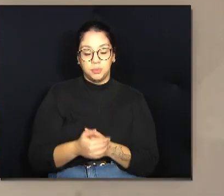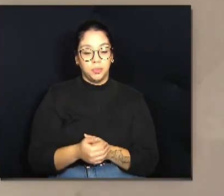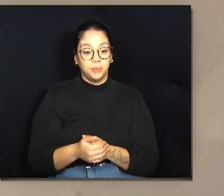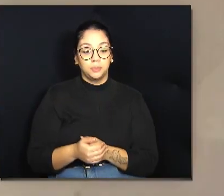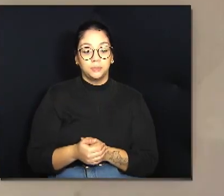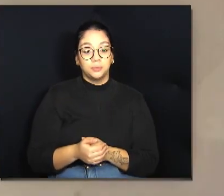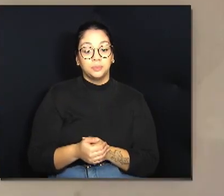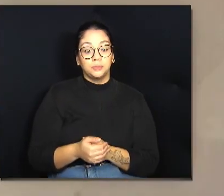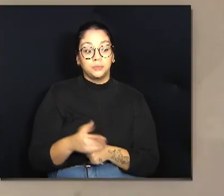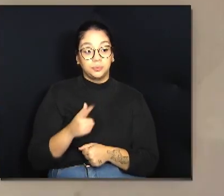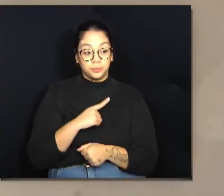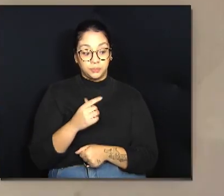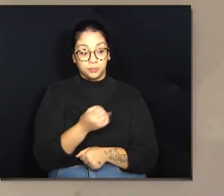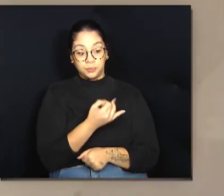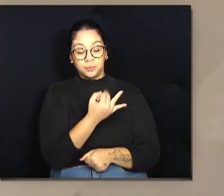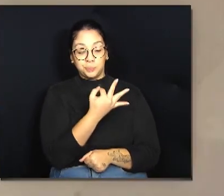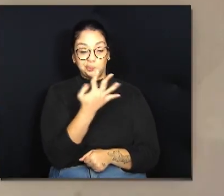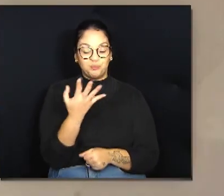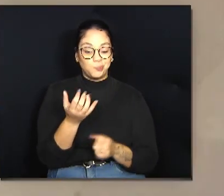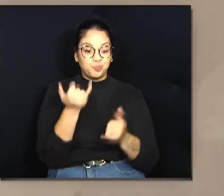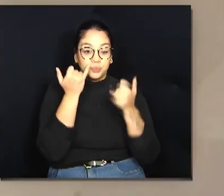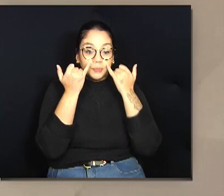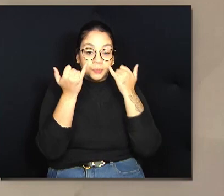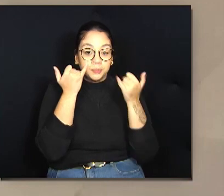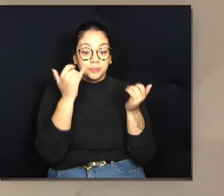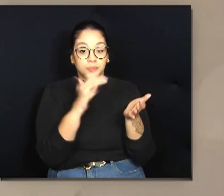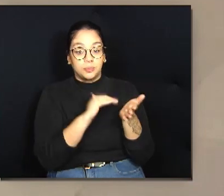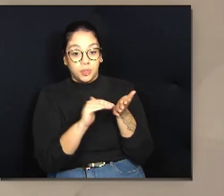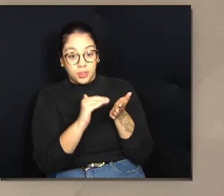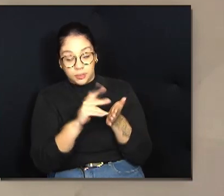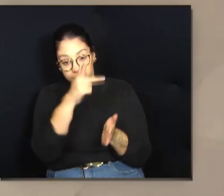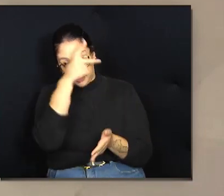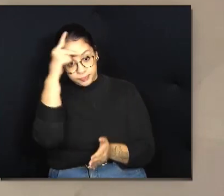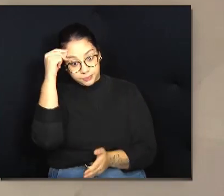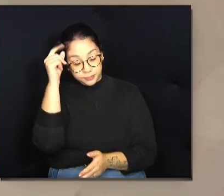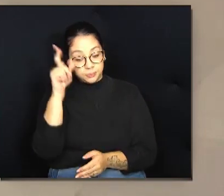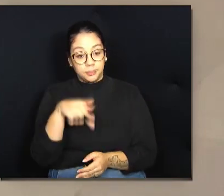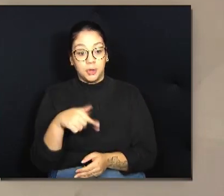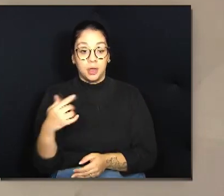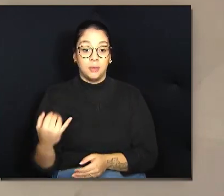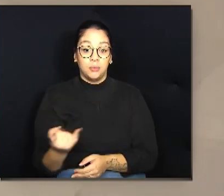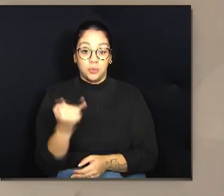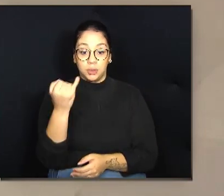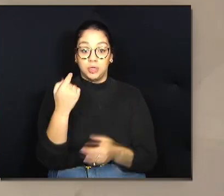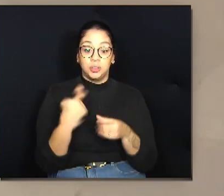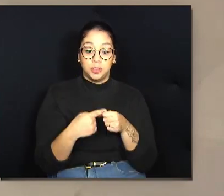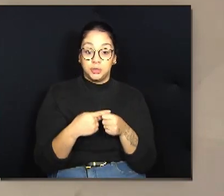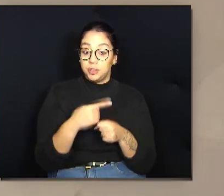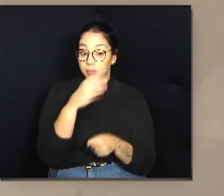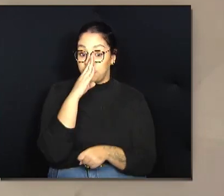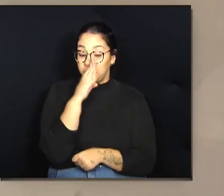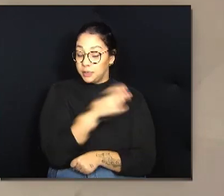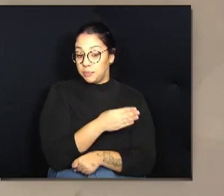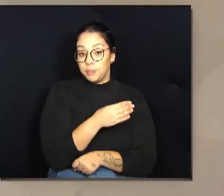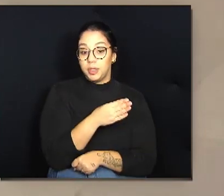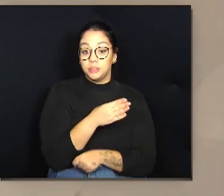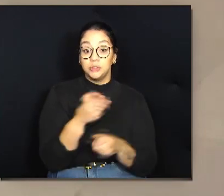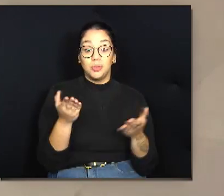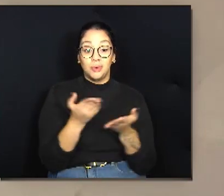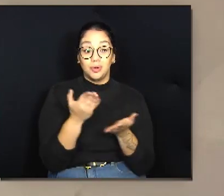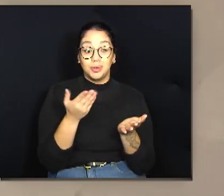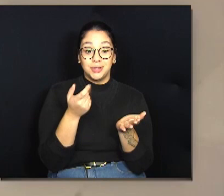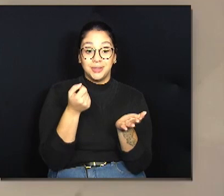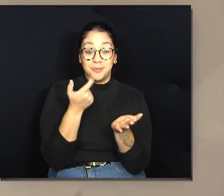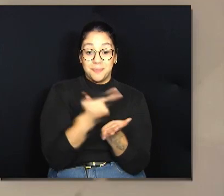de informações que vamos levar para a Secretaria e Prefeito vai ser de grande valia para a cidade e principalmente para quem hoje está pagando